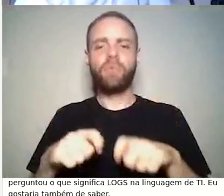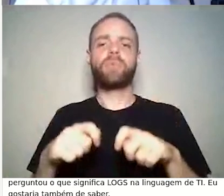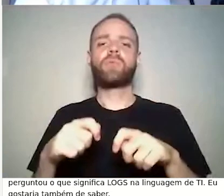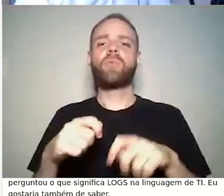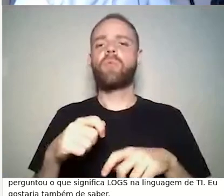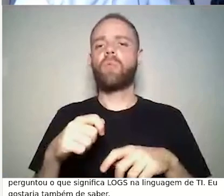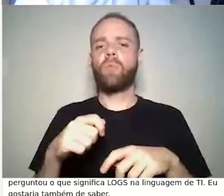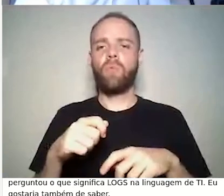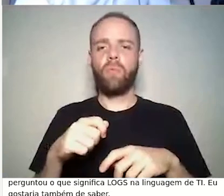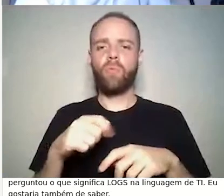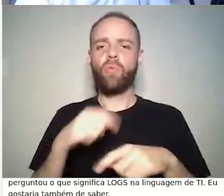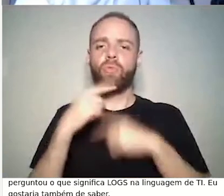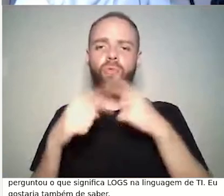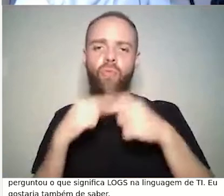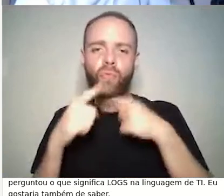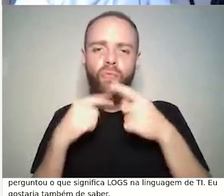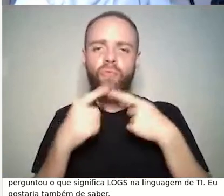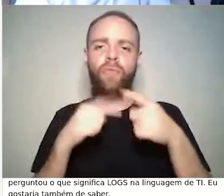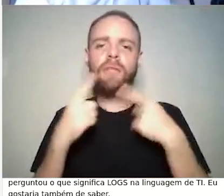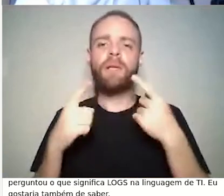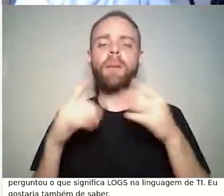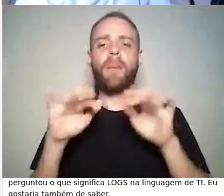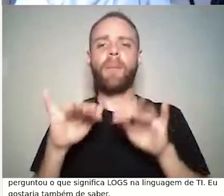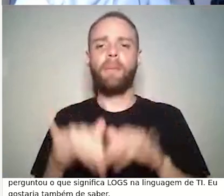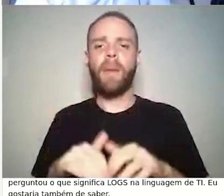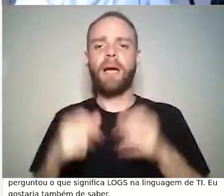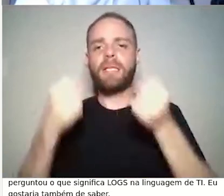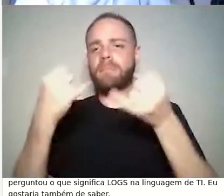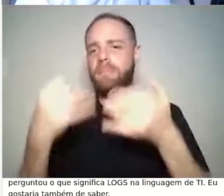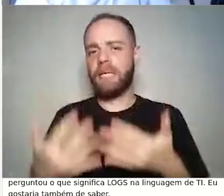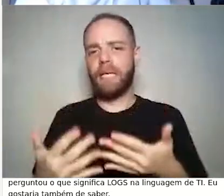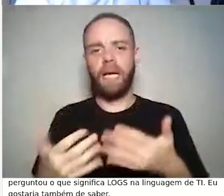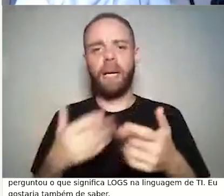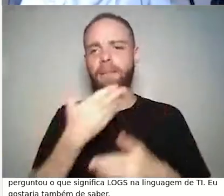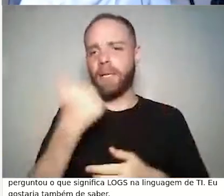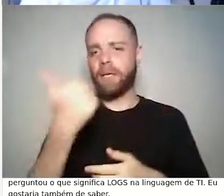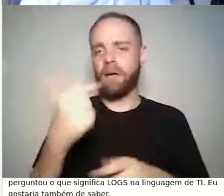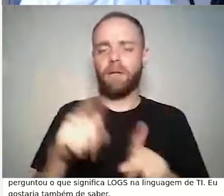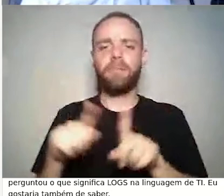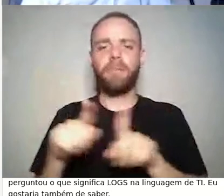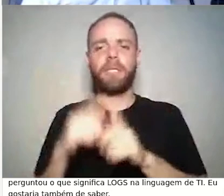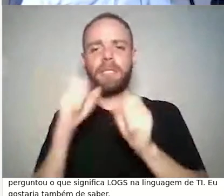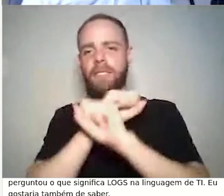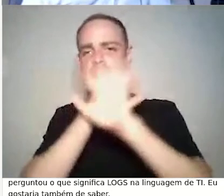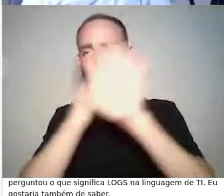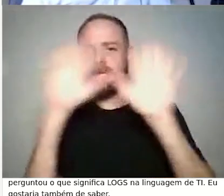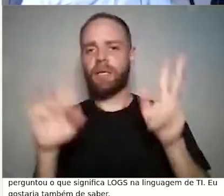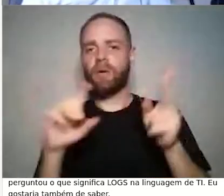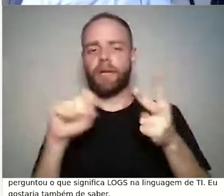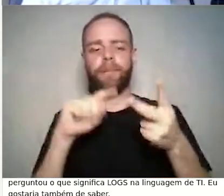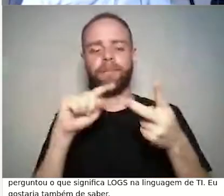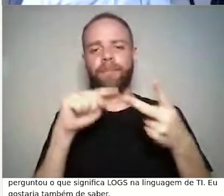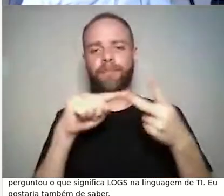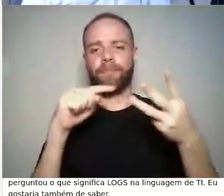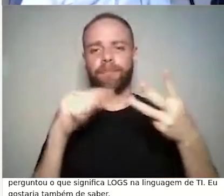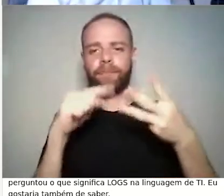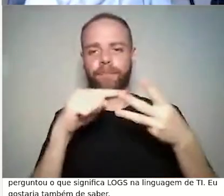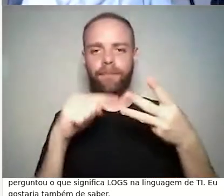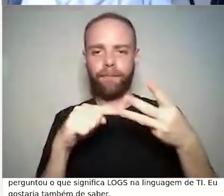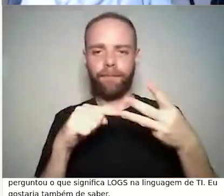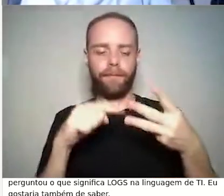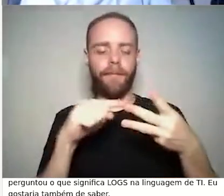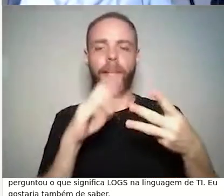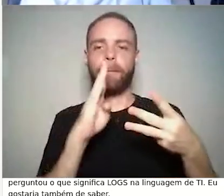as dúvidas de vocês, explicar melhor uma situação e esclarecer mais dois pontos que é sobre o BBB e o Teams,